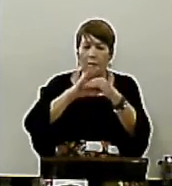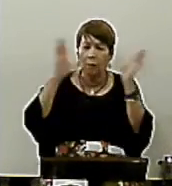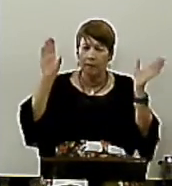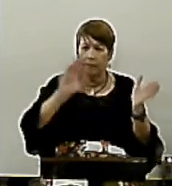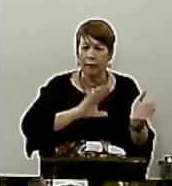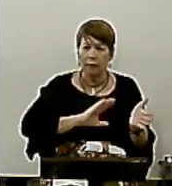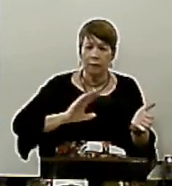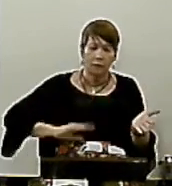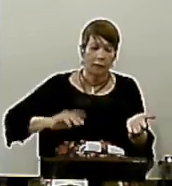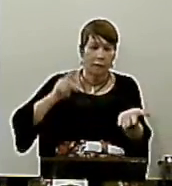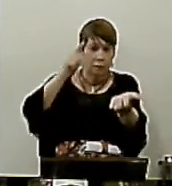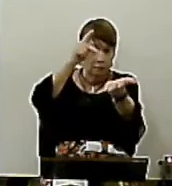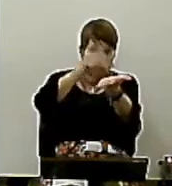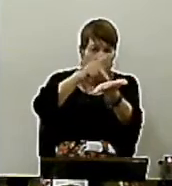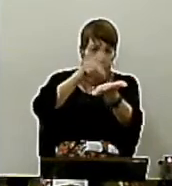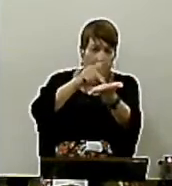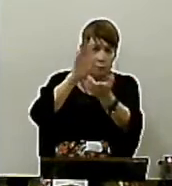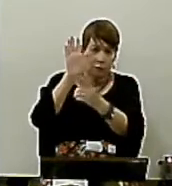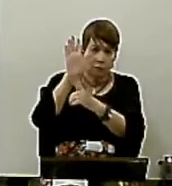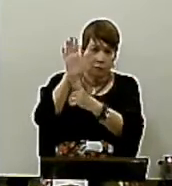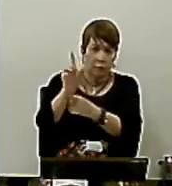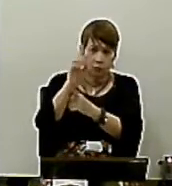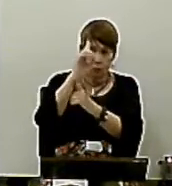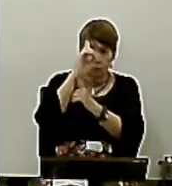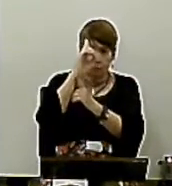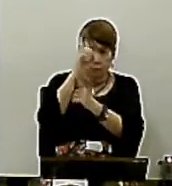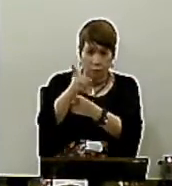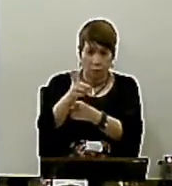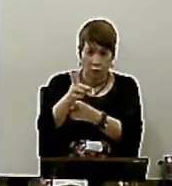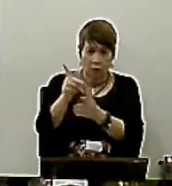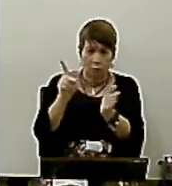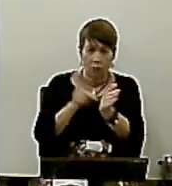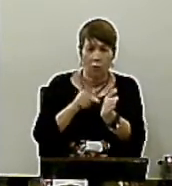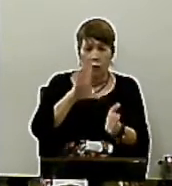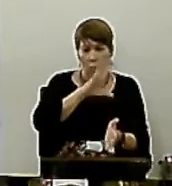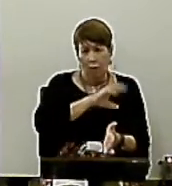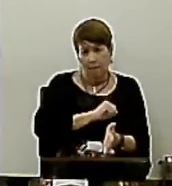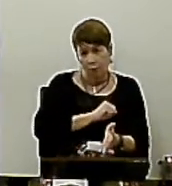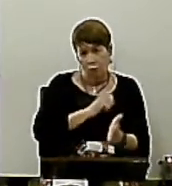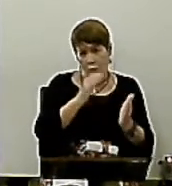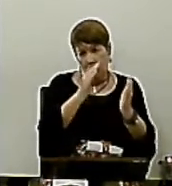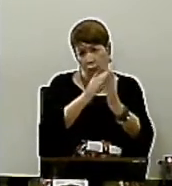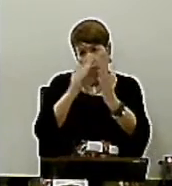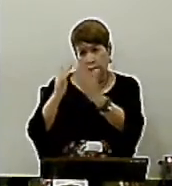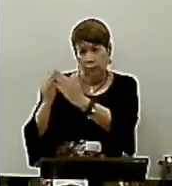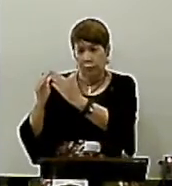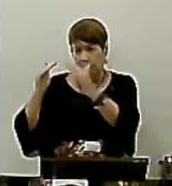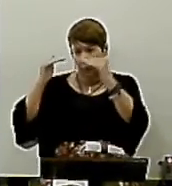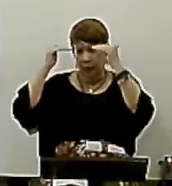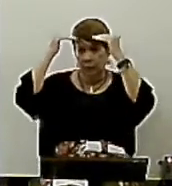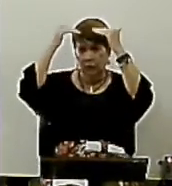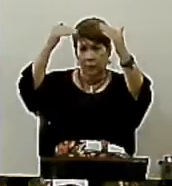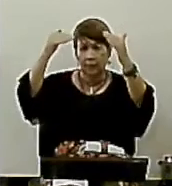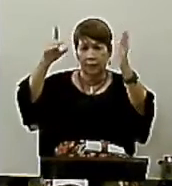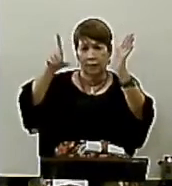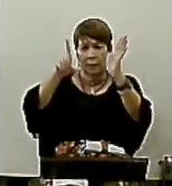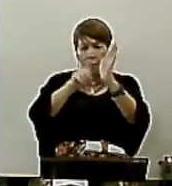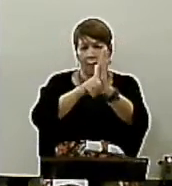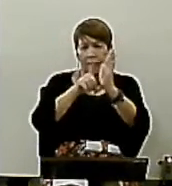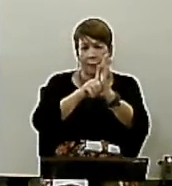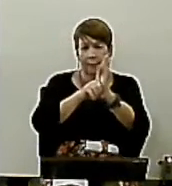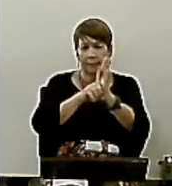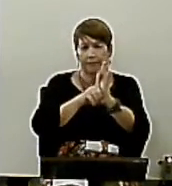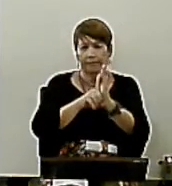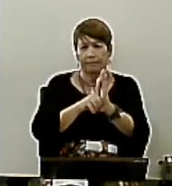Verdadeira Se expressa No domínio Próprio No amor Ao próximo E na obediência A lei E não